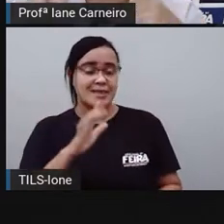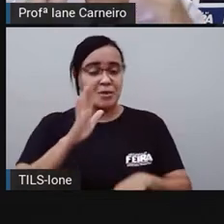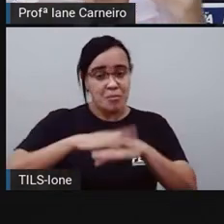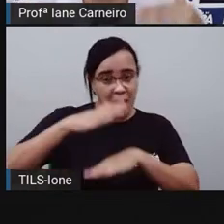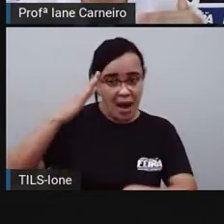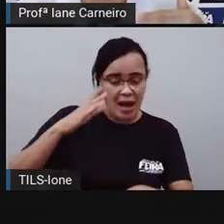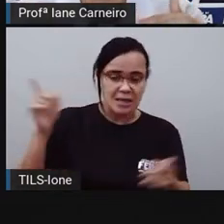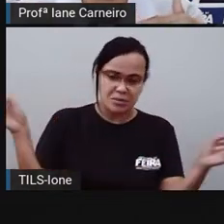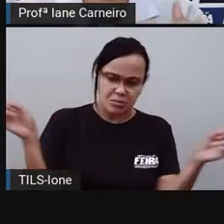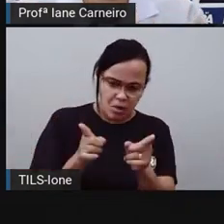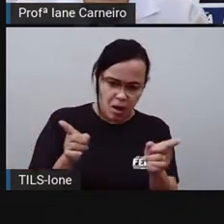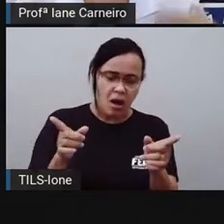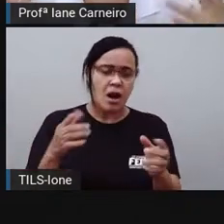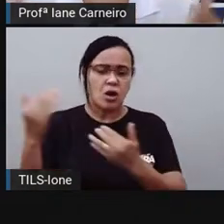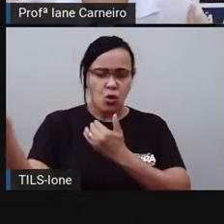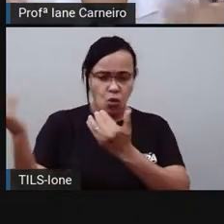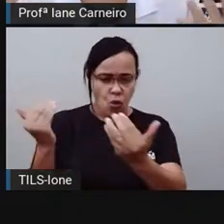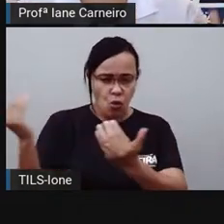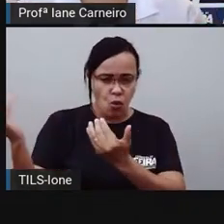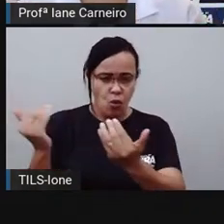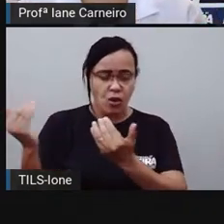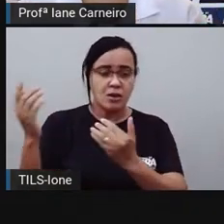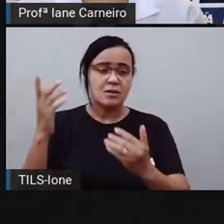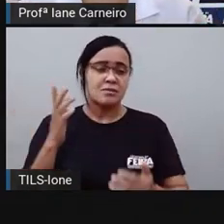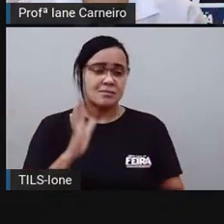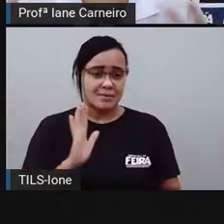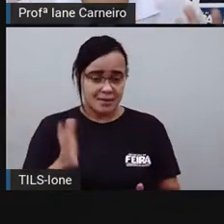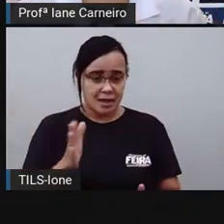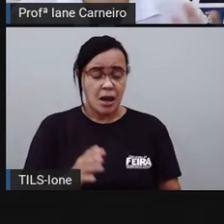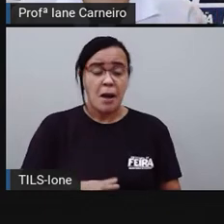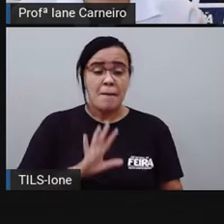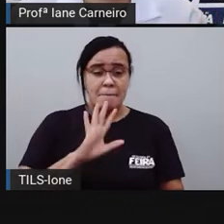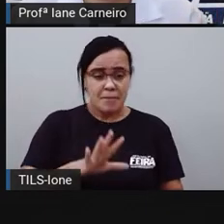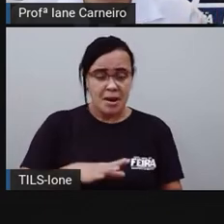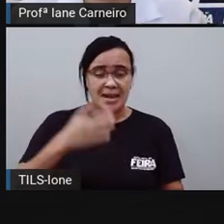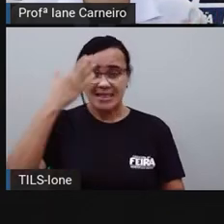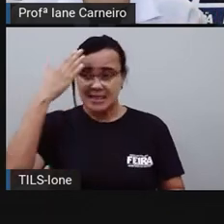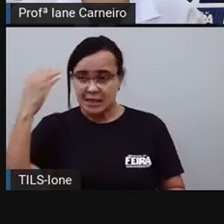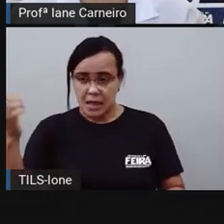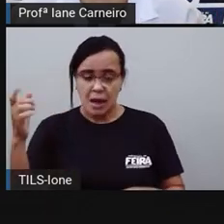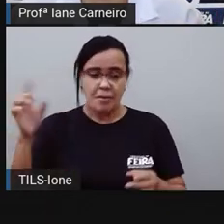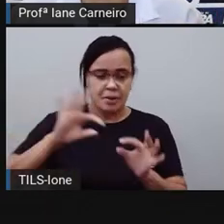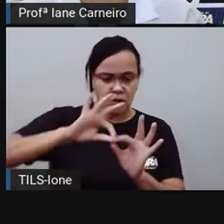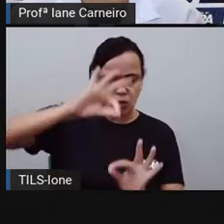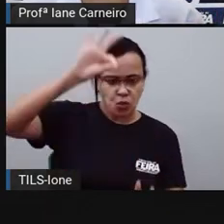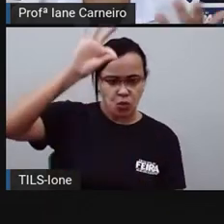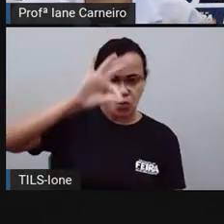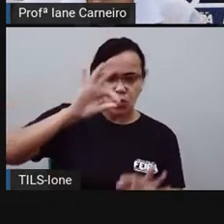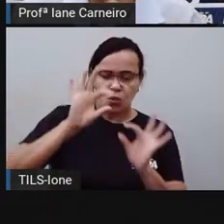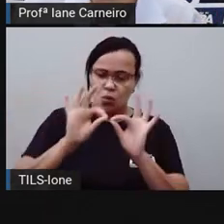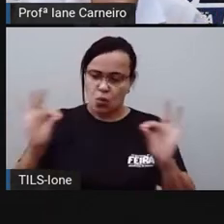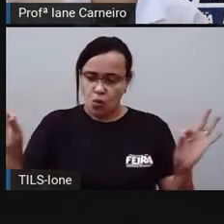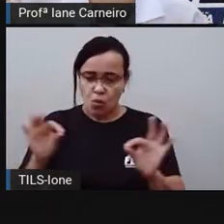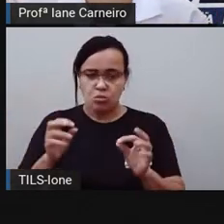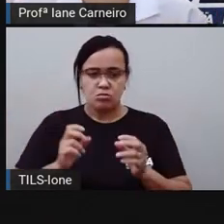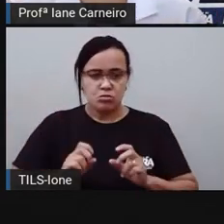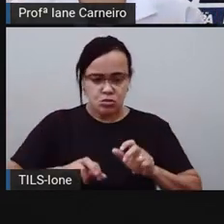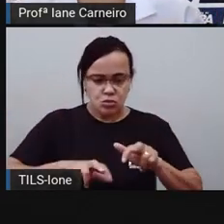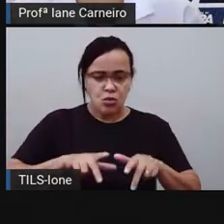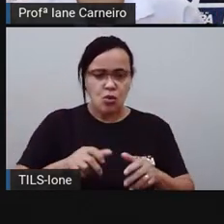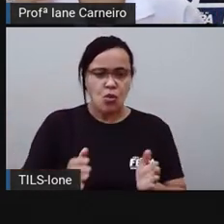qual é o menor, comparar, né? Mas para saber quanto é que mede cada um desses caminhos, a gente teria que